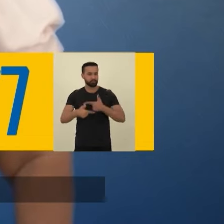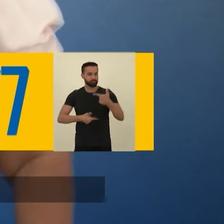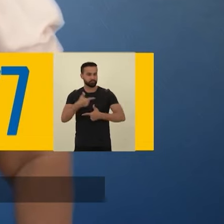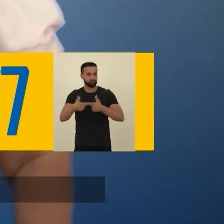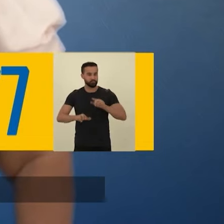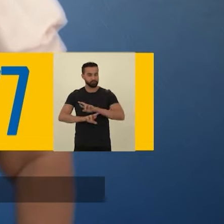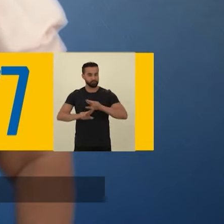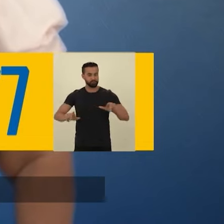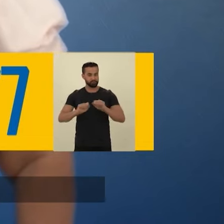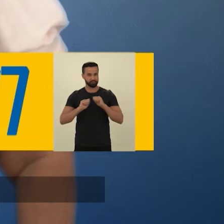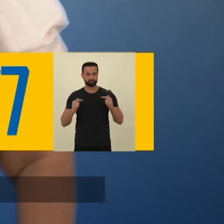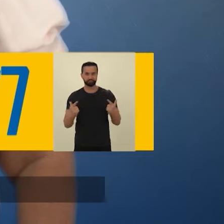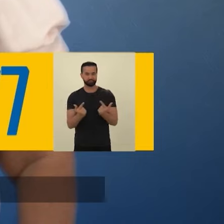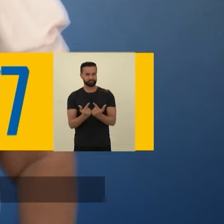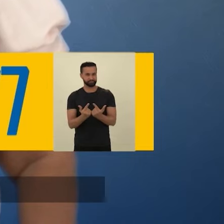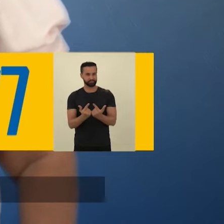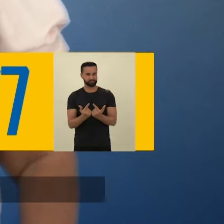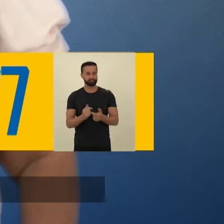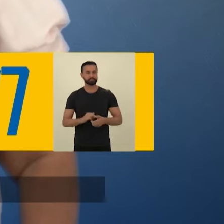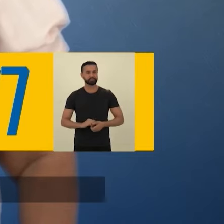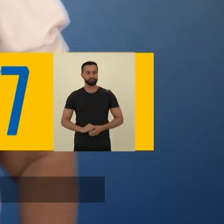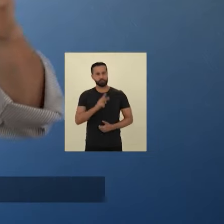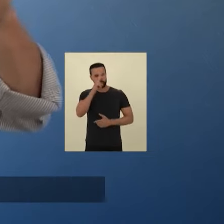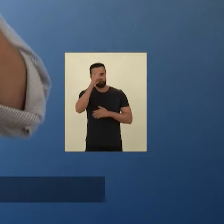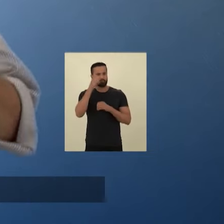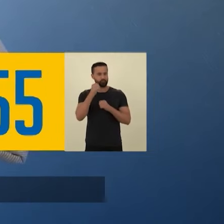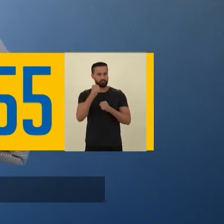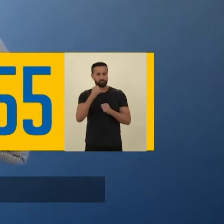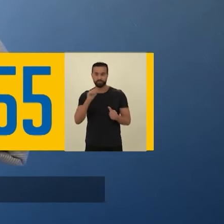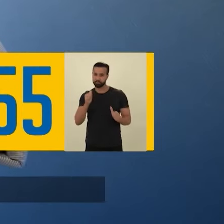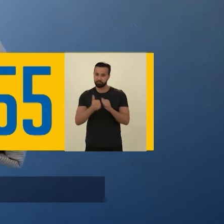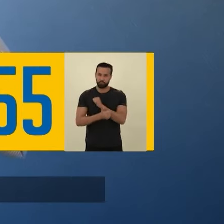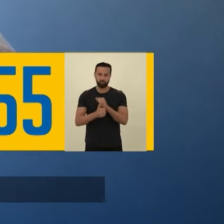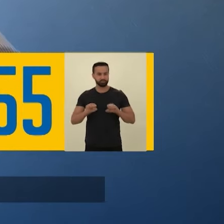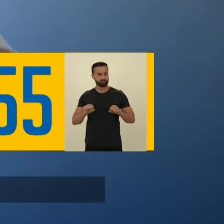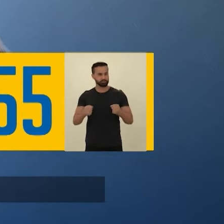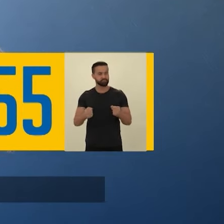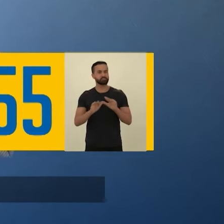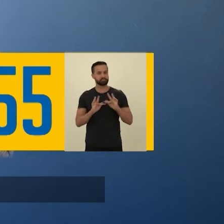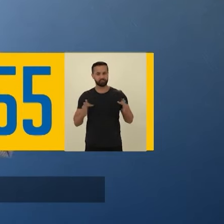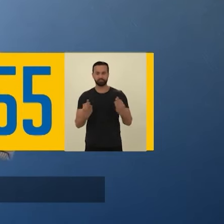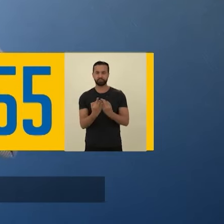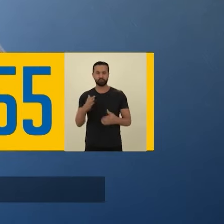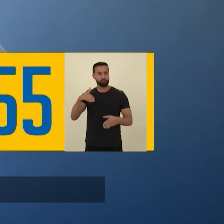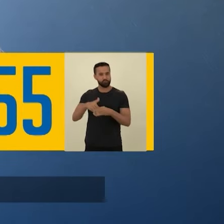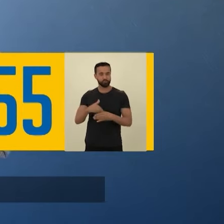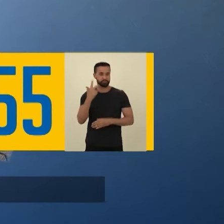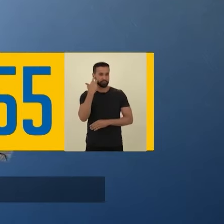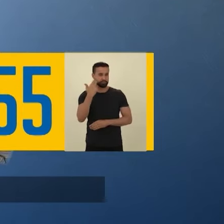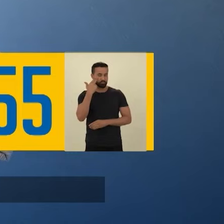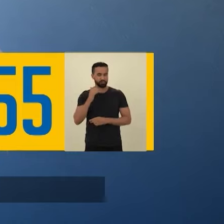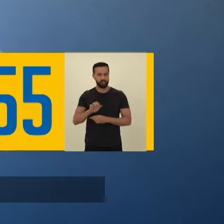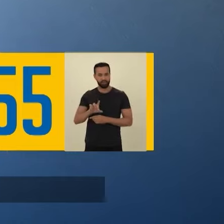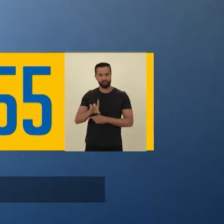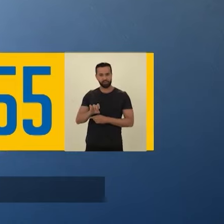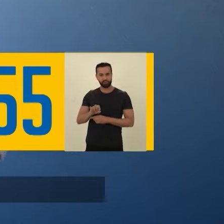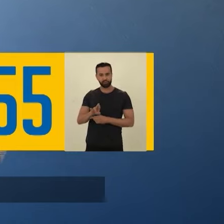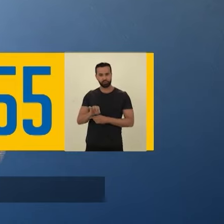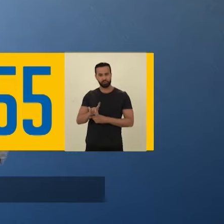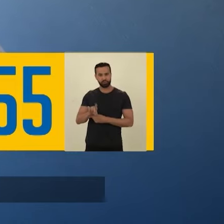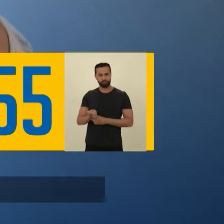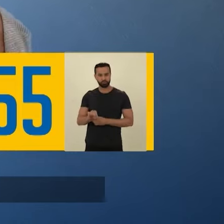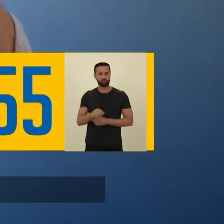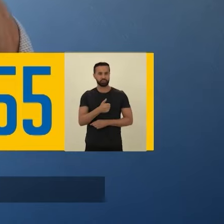para poder fazer a diferença na Assembleia Legislativa. A força do esporte e em defesa da família, vote tranquilo. Vote